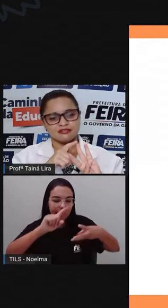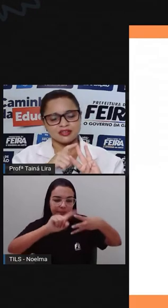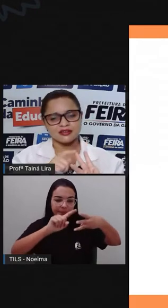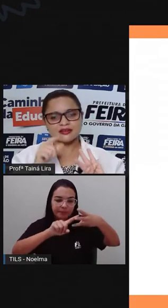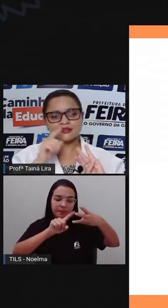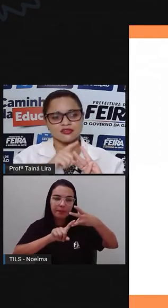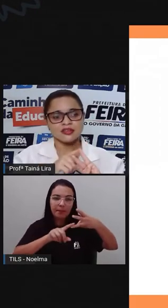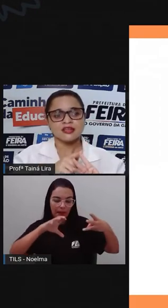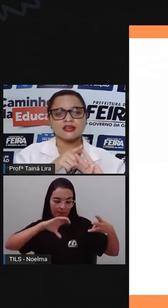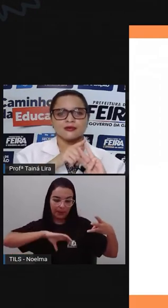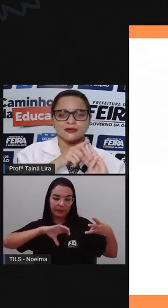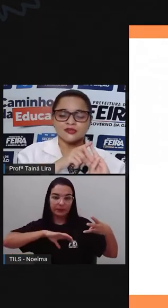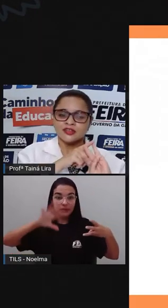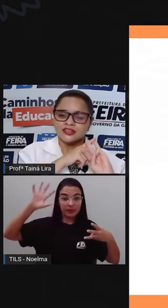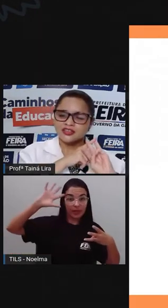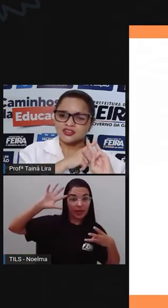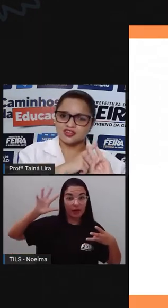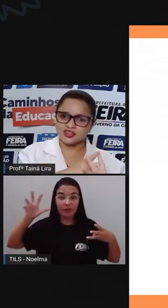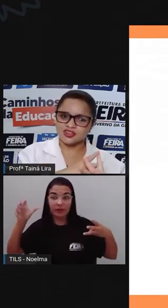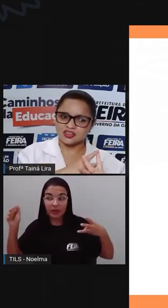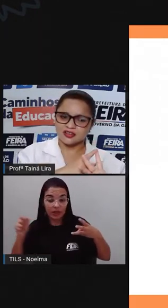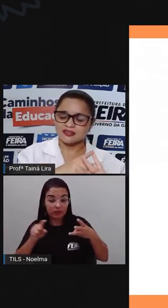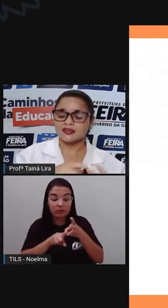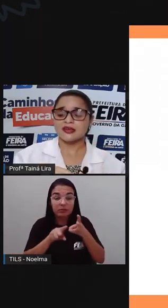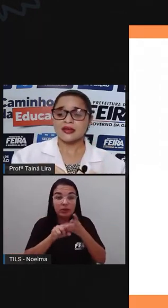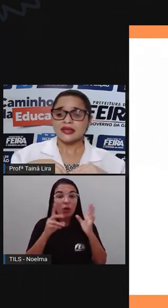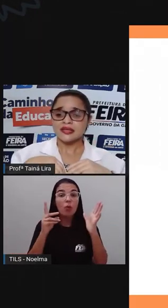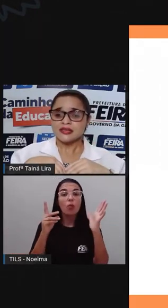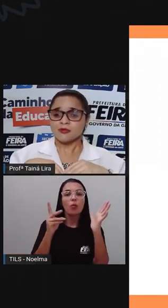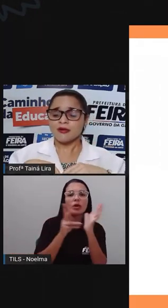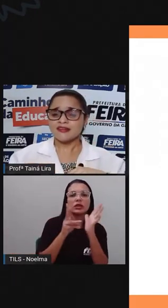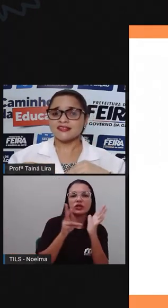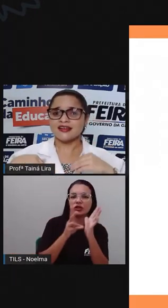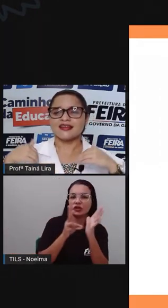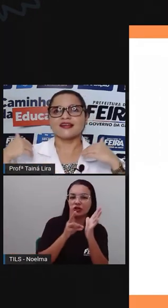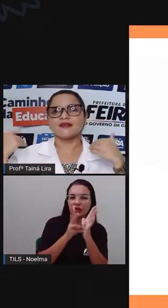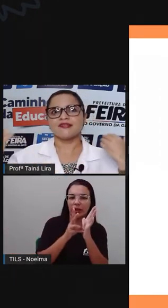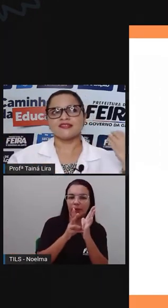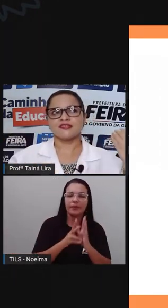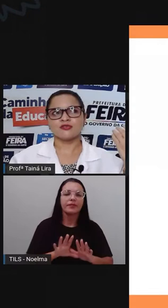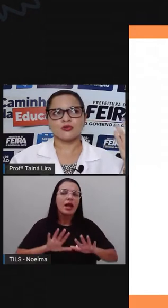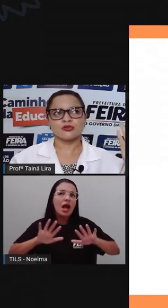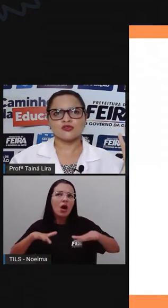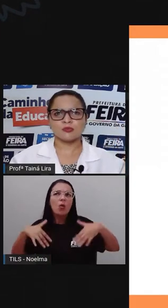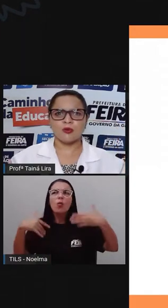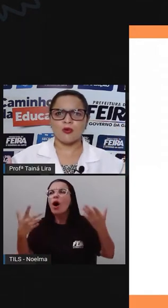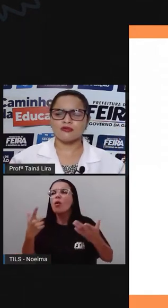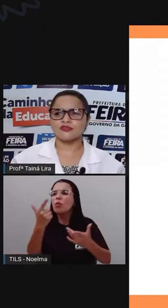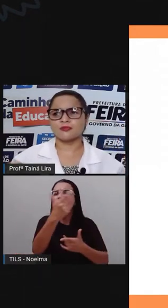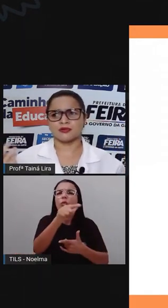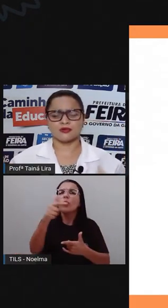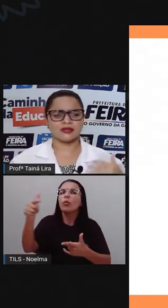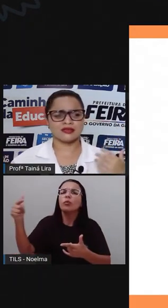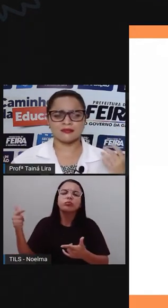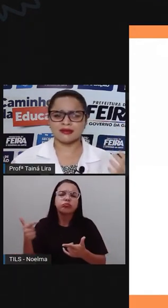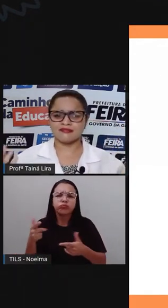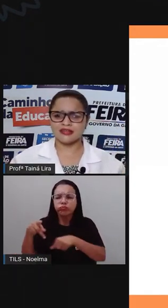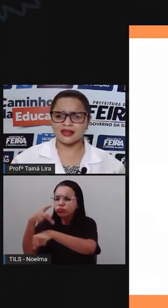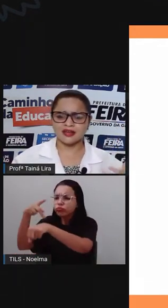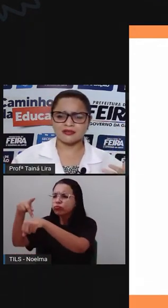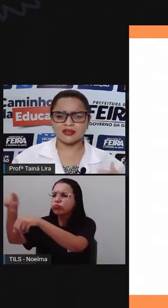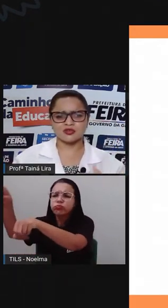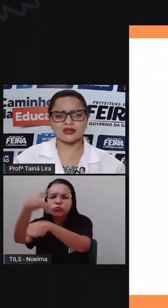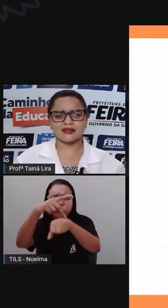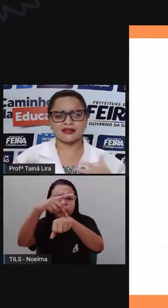os africanos e os indígenas. E quais serão esses outros povos que também